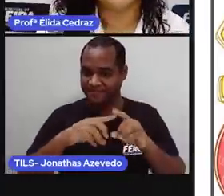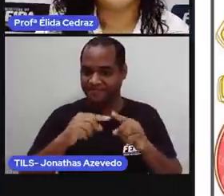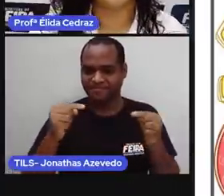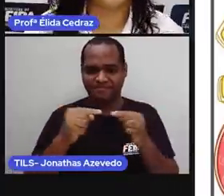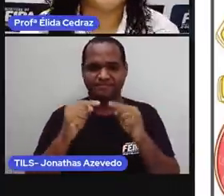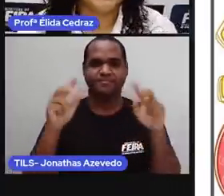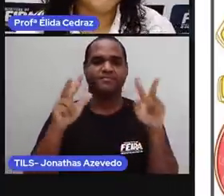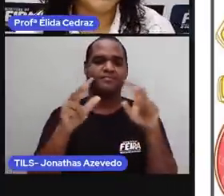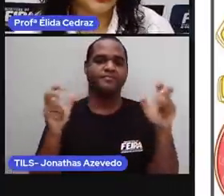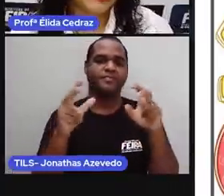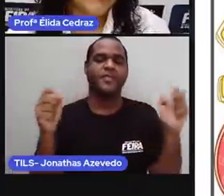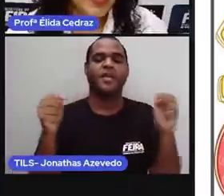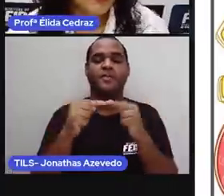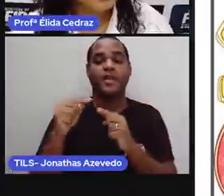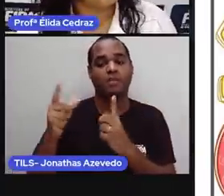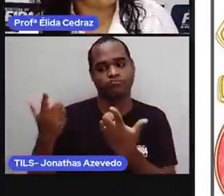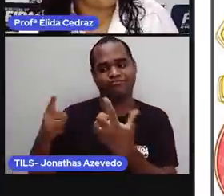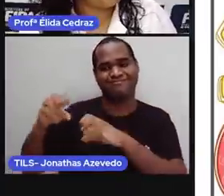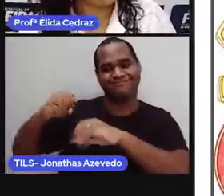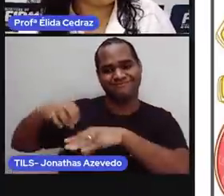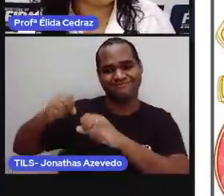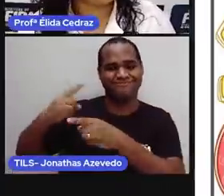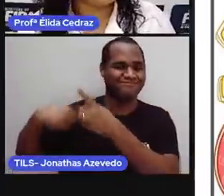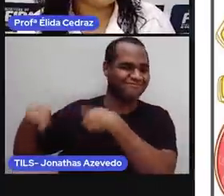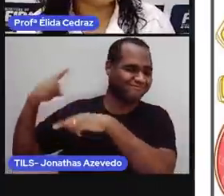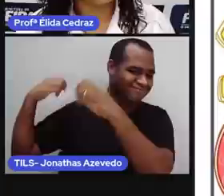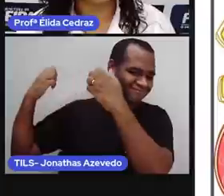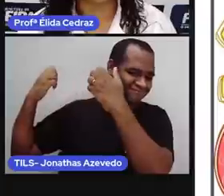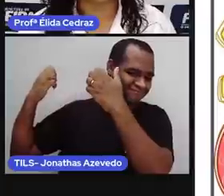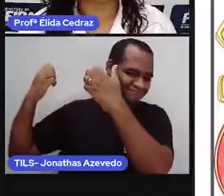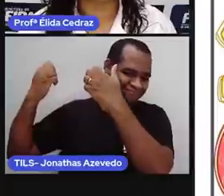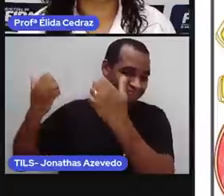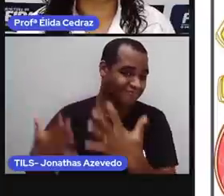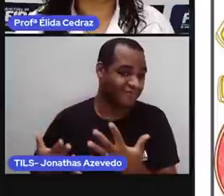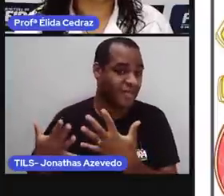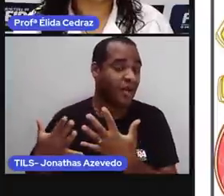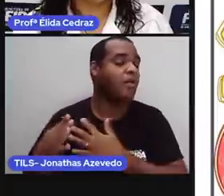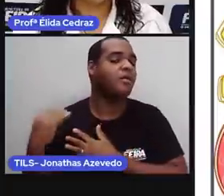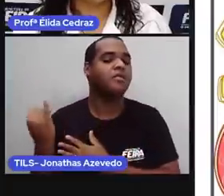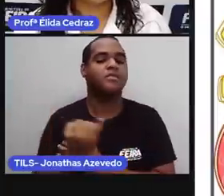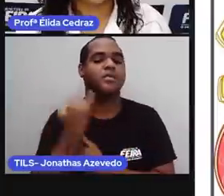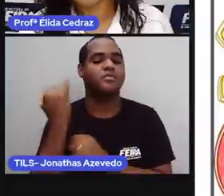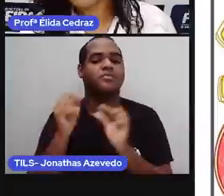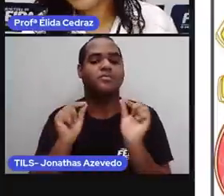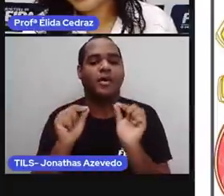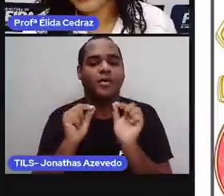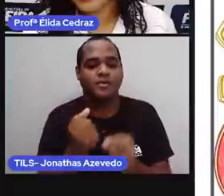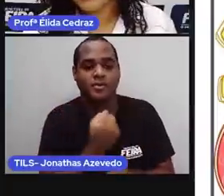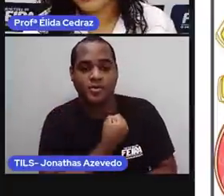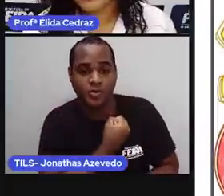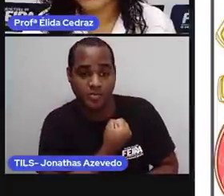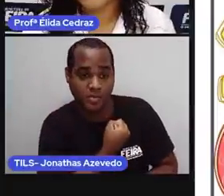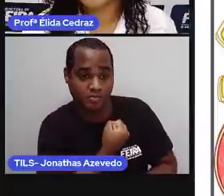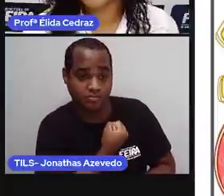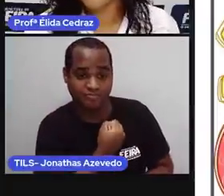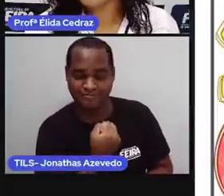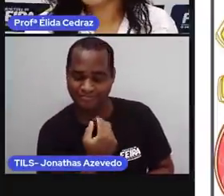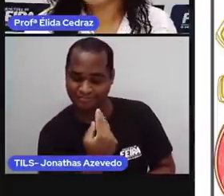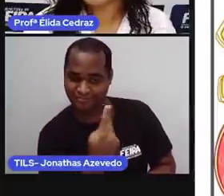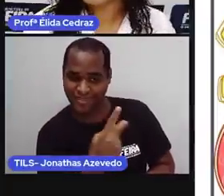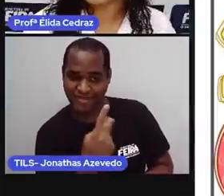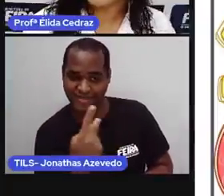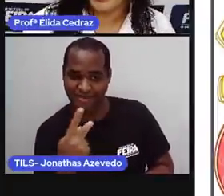aula anterior de Matemática. Na última aula, nós vimos os números e as suas funções.